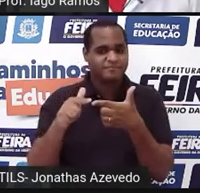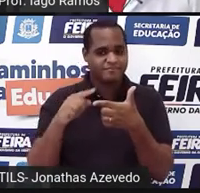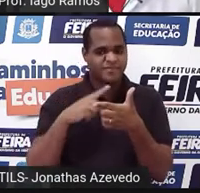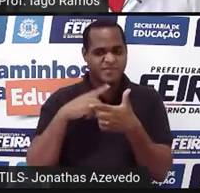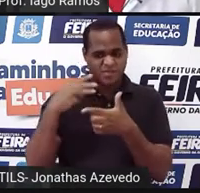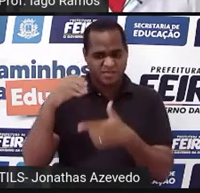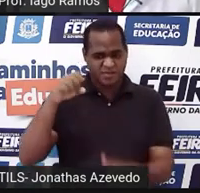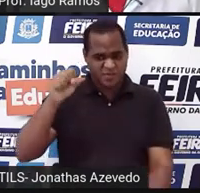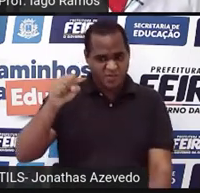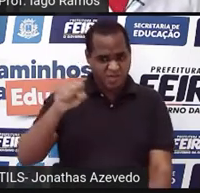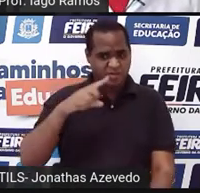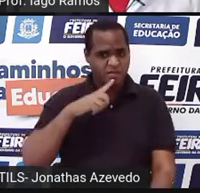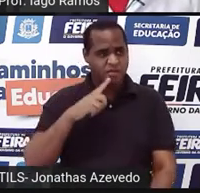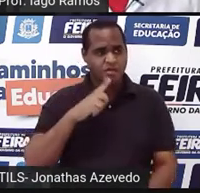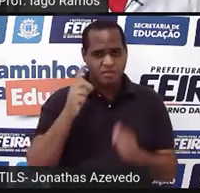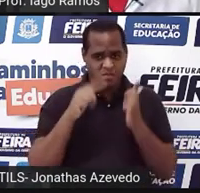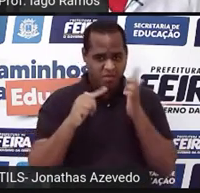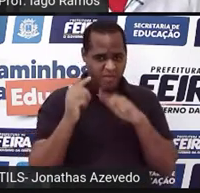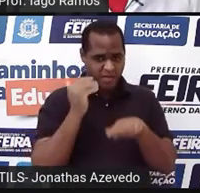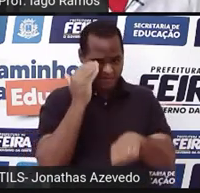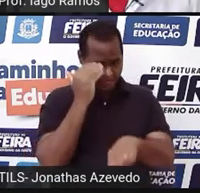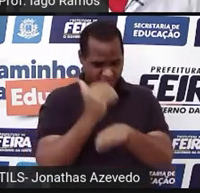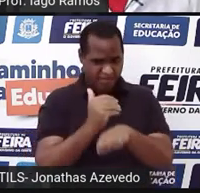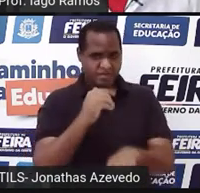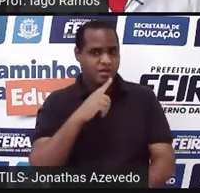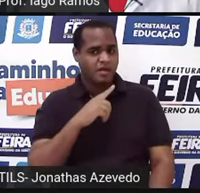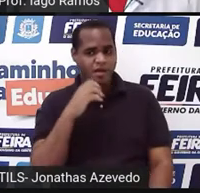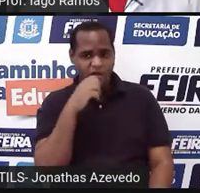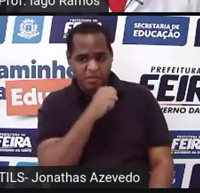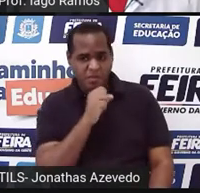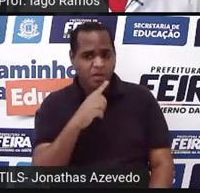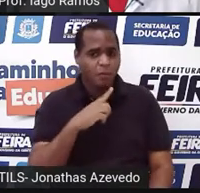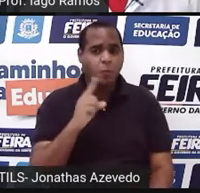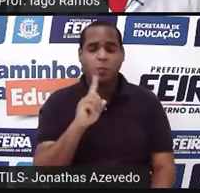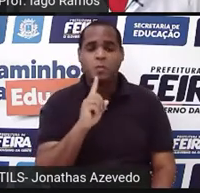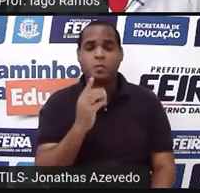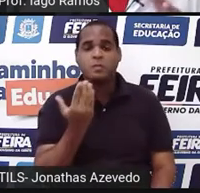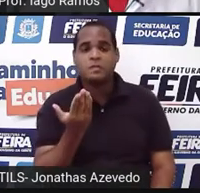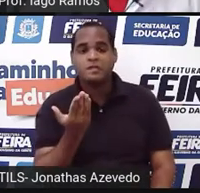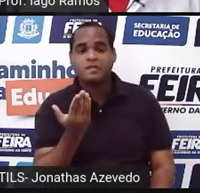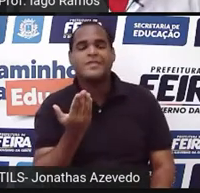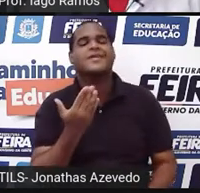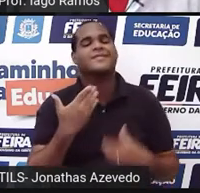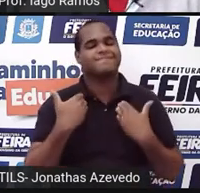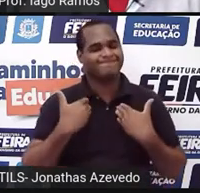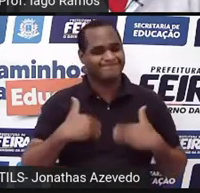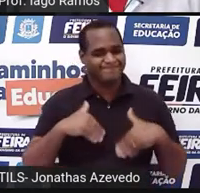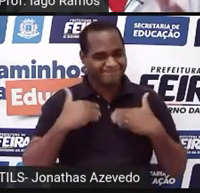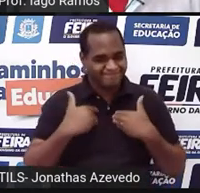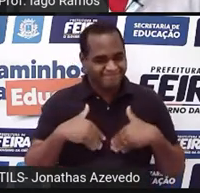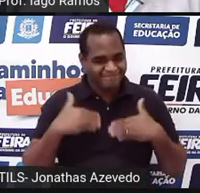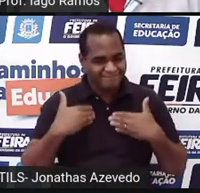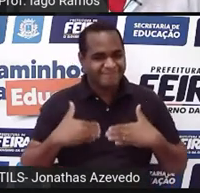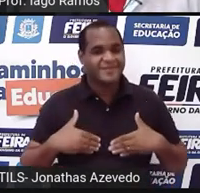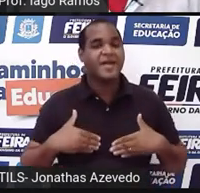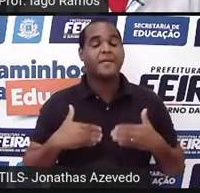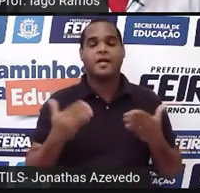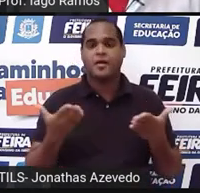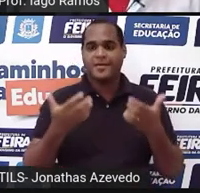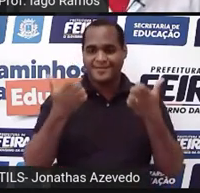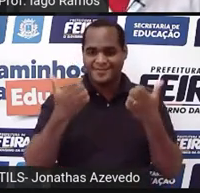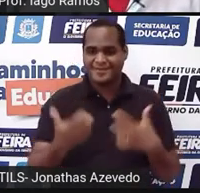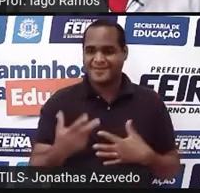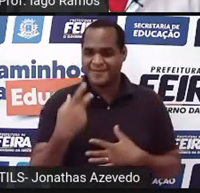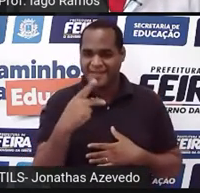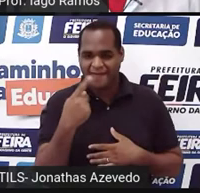segundos dava? Era suficiente para você fazer? Ia fazer rapidinho ou não? Mas calma, que nessa aula aqui